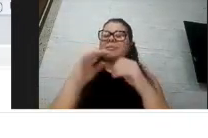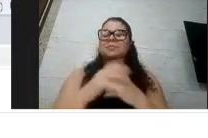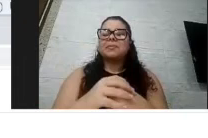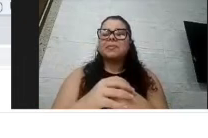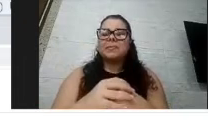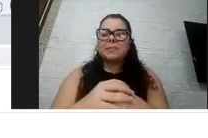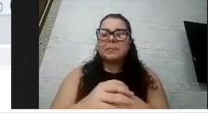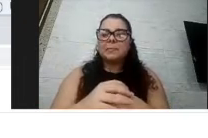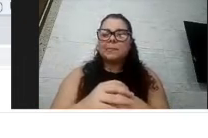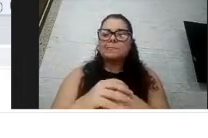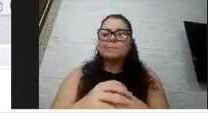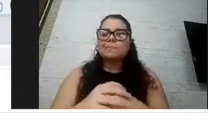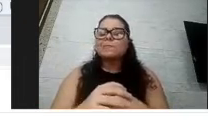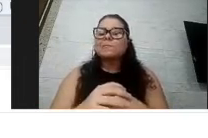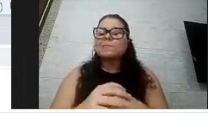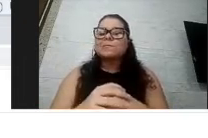Obrigada.